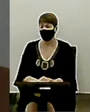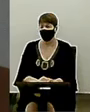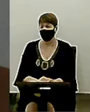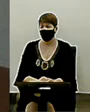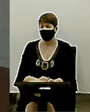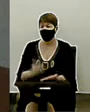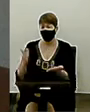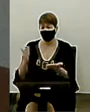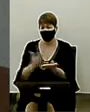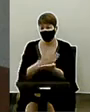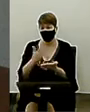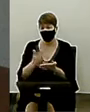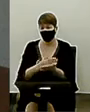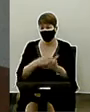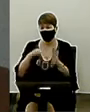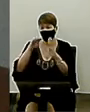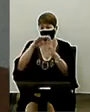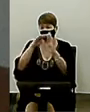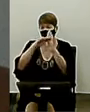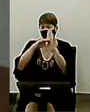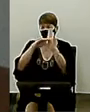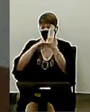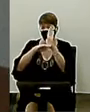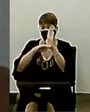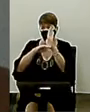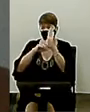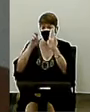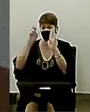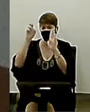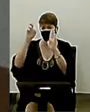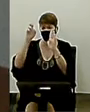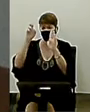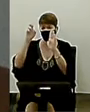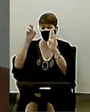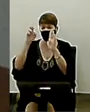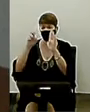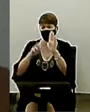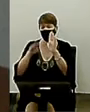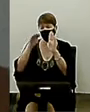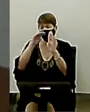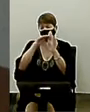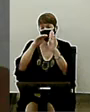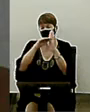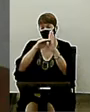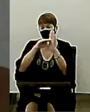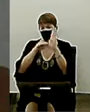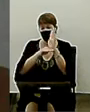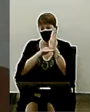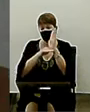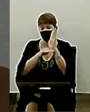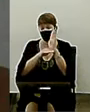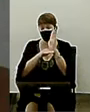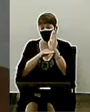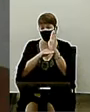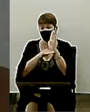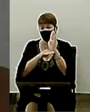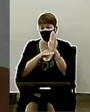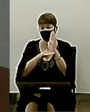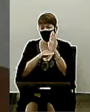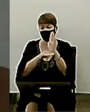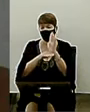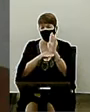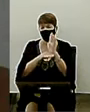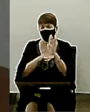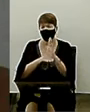livro é dividido em cinco partes. A primeira parte são quatro fatores que trouxeram o presbiterianismo para Goiás. O trabalho dos co